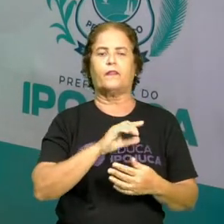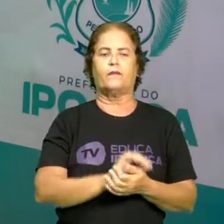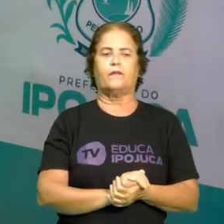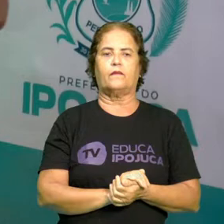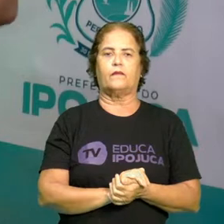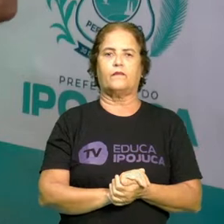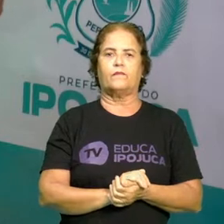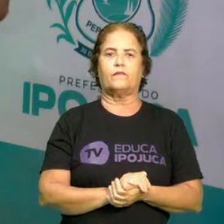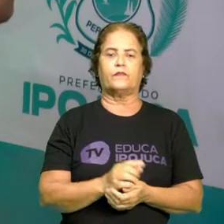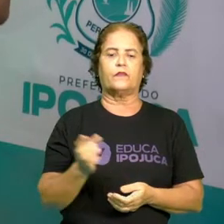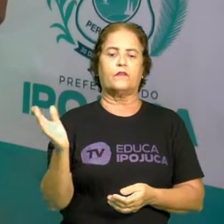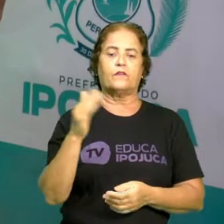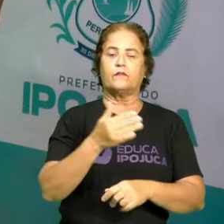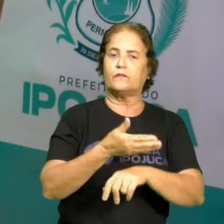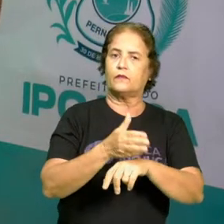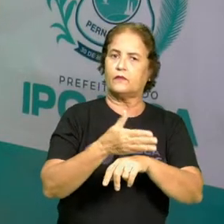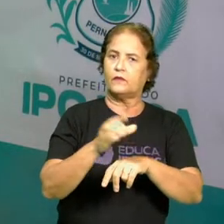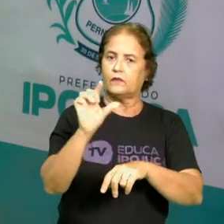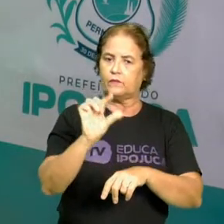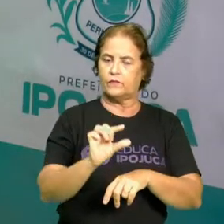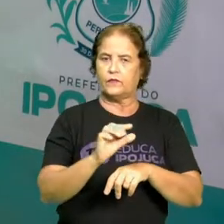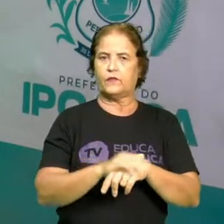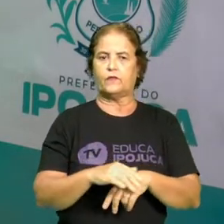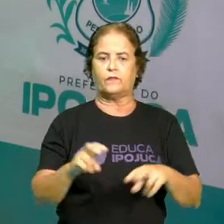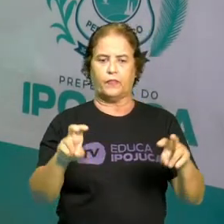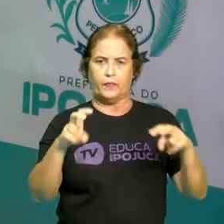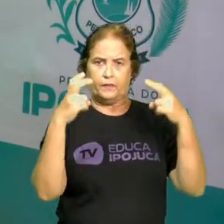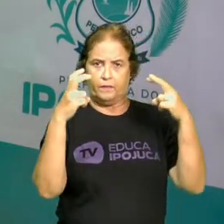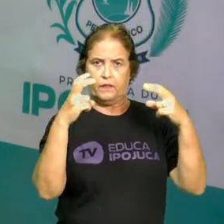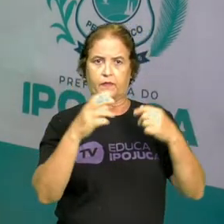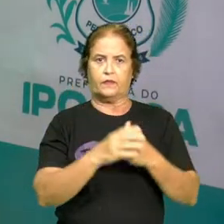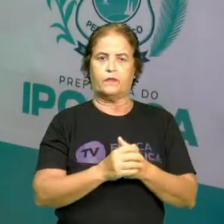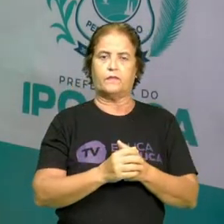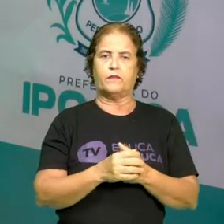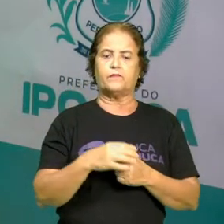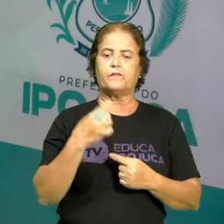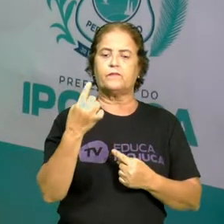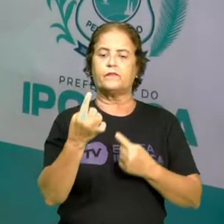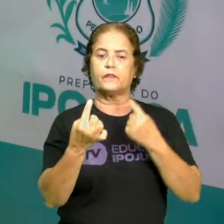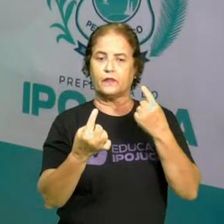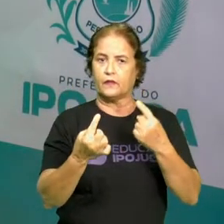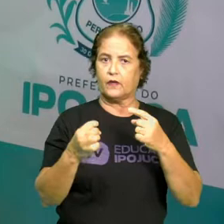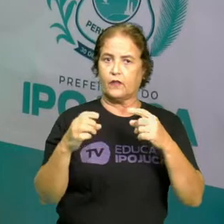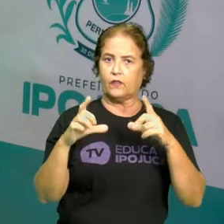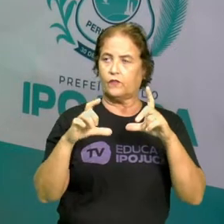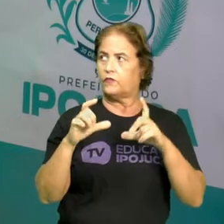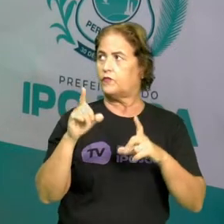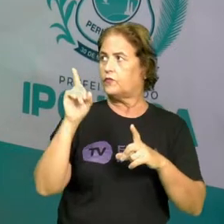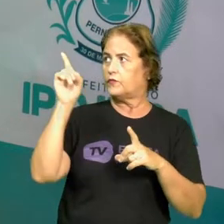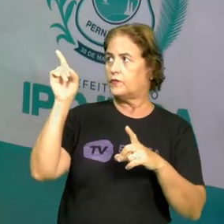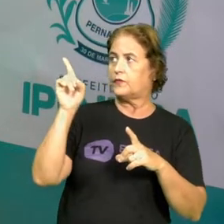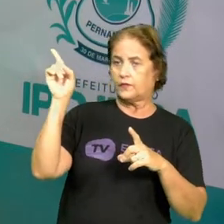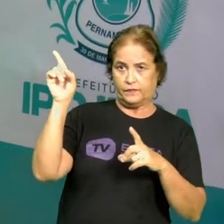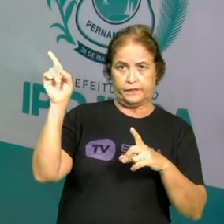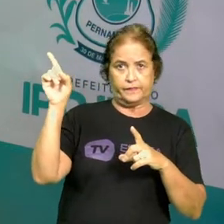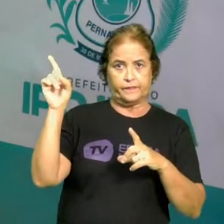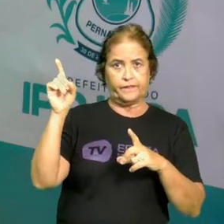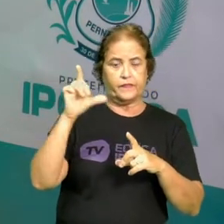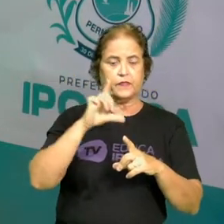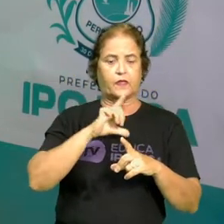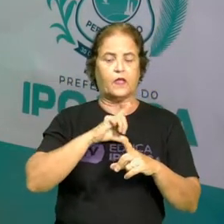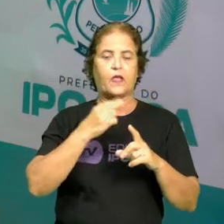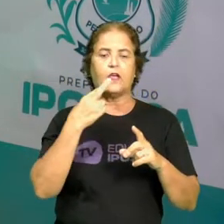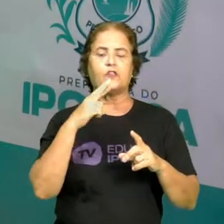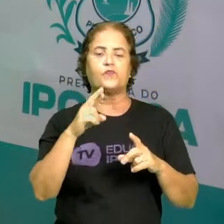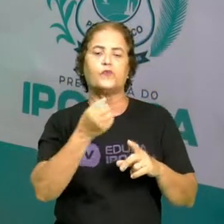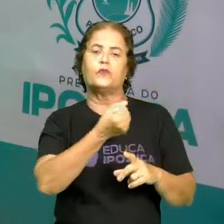Vamos treinar um pouco? Vamos perceber o seguinte. Que em cada figura, respondem-se os números que